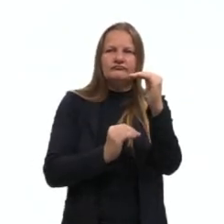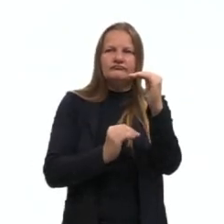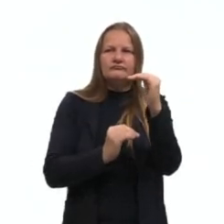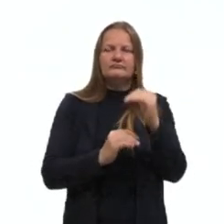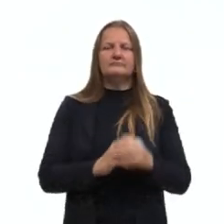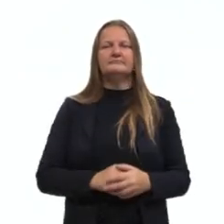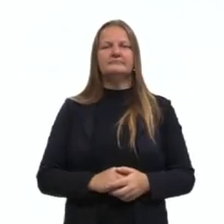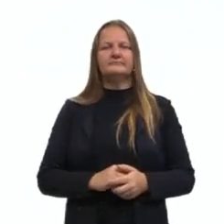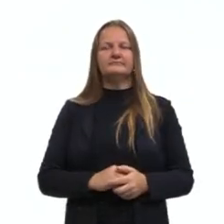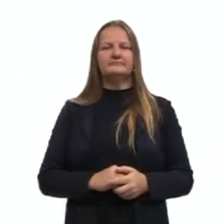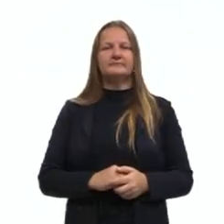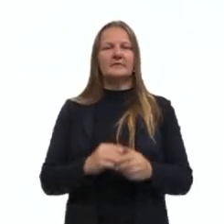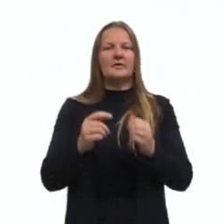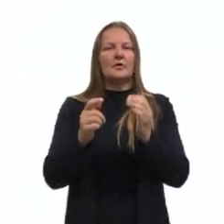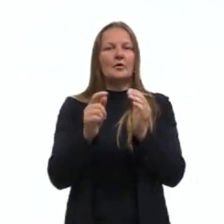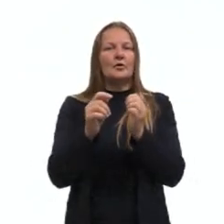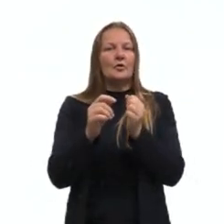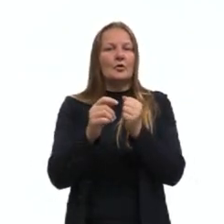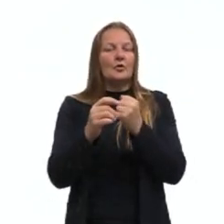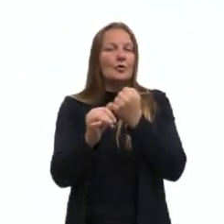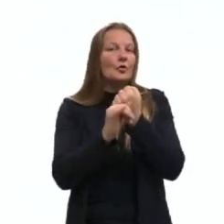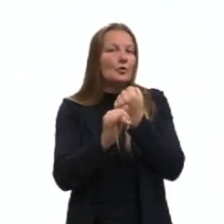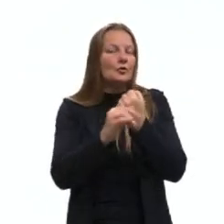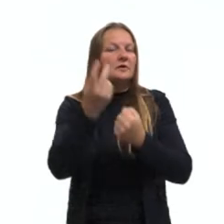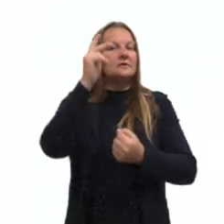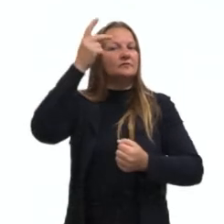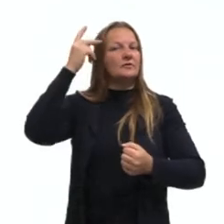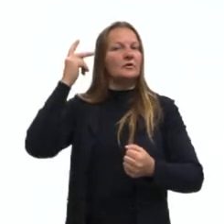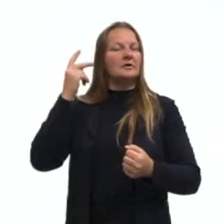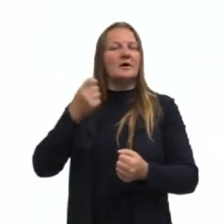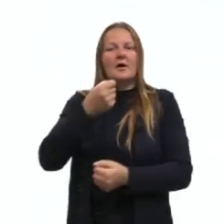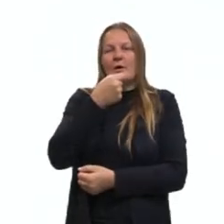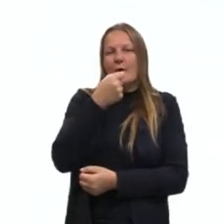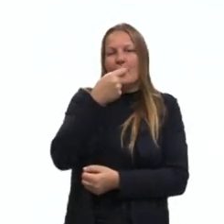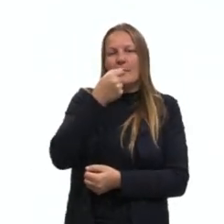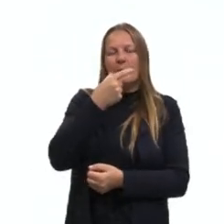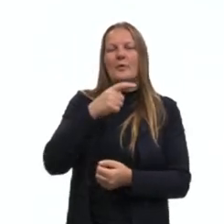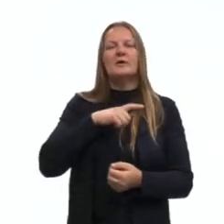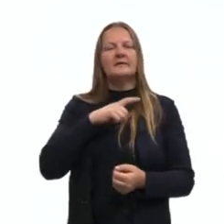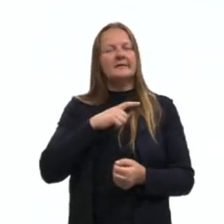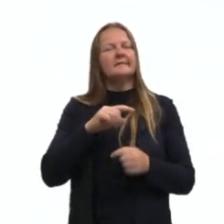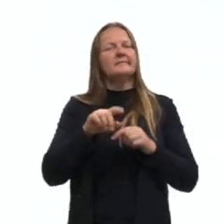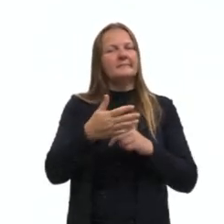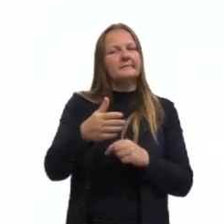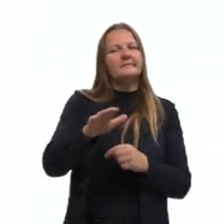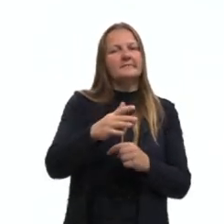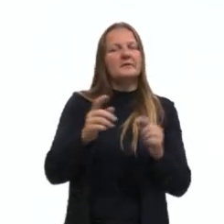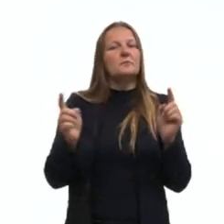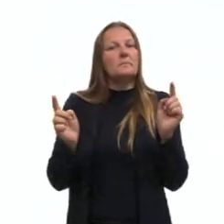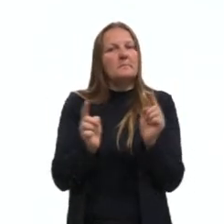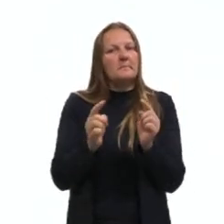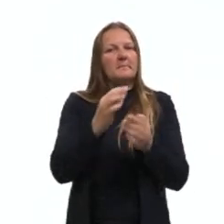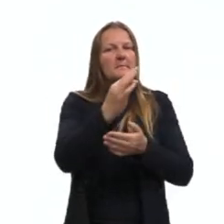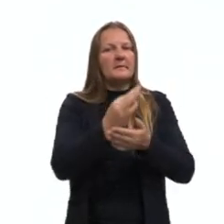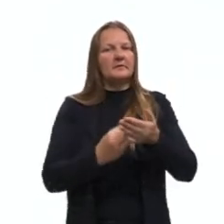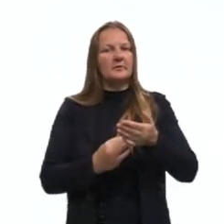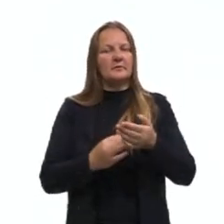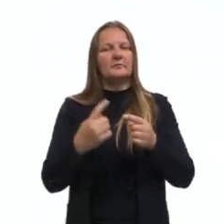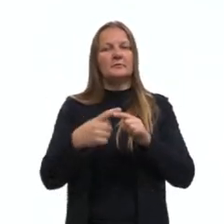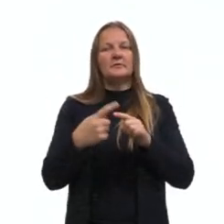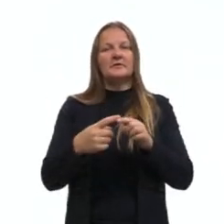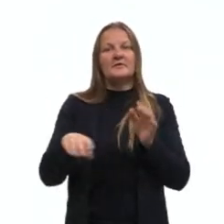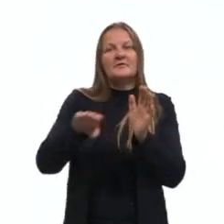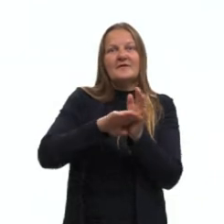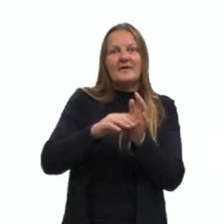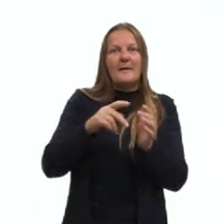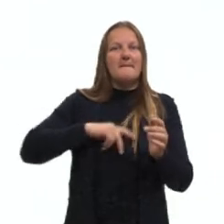No caso de crônicas, por exemplo, históricas ou crônicas de humor, elas também vão ser textos menores para que elas possam chegar